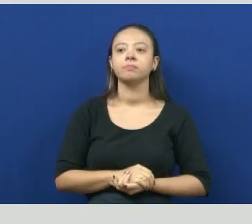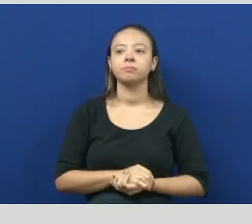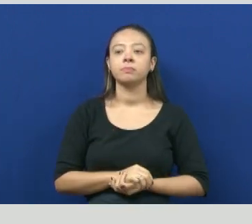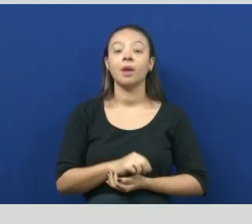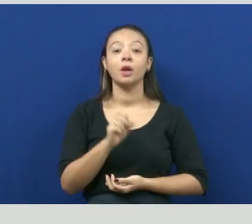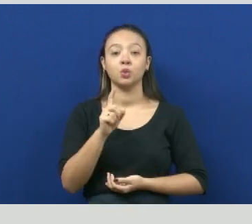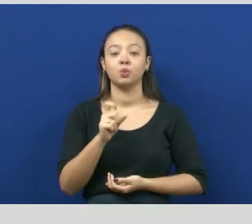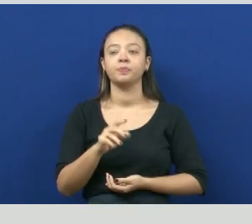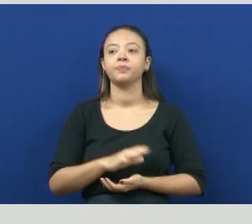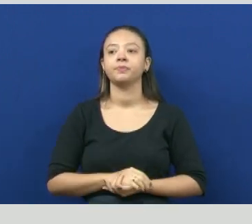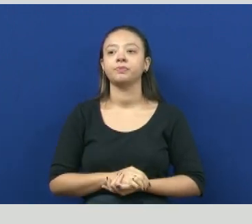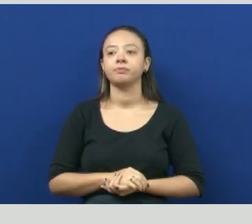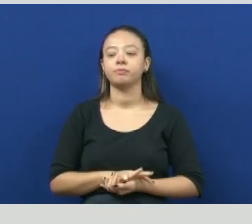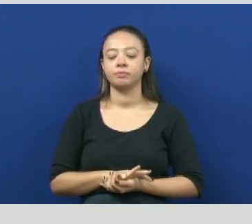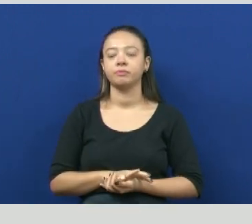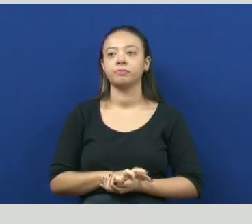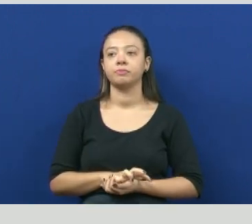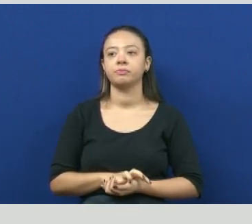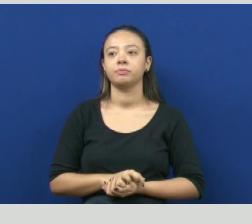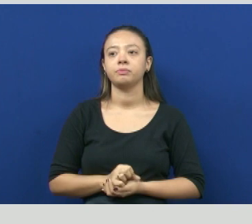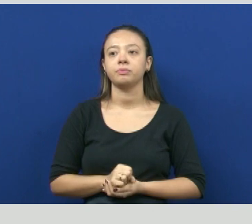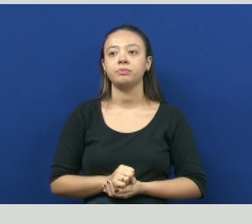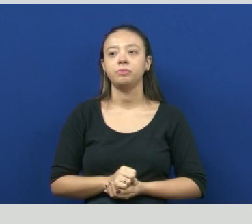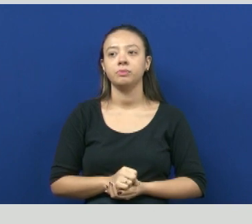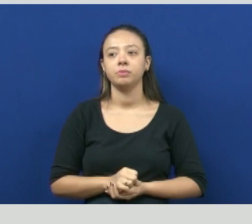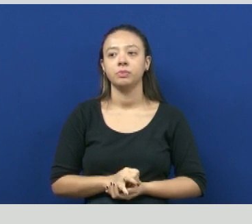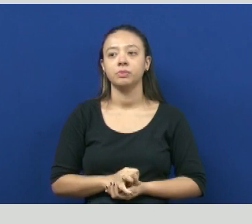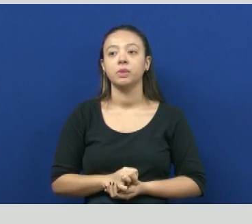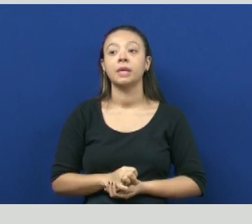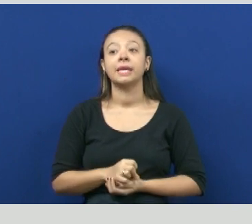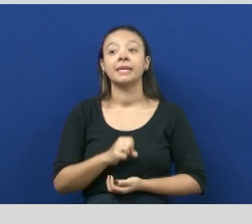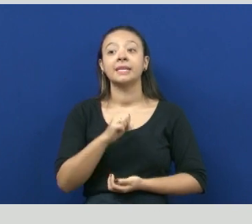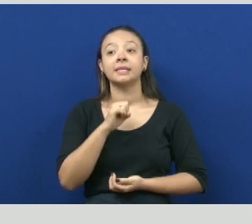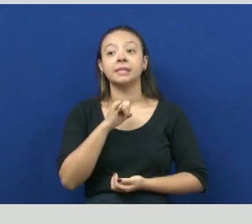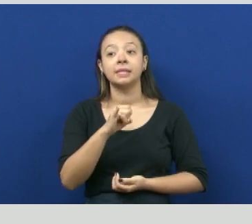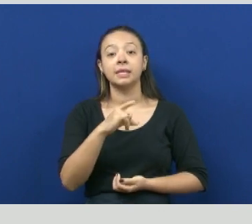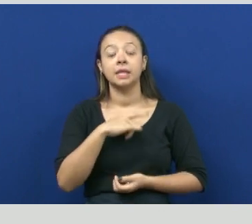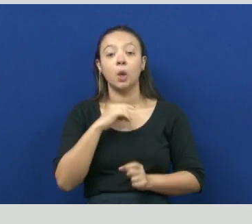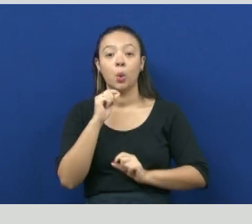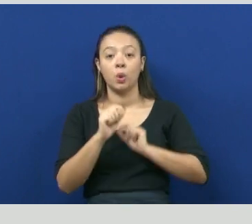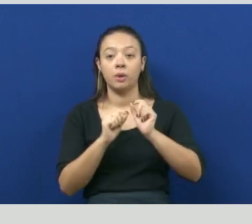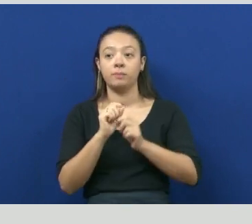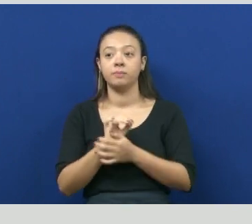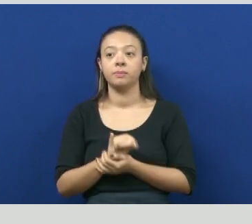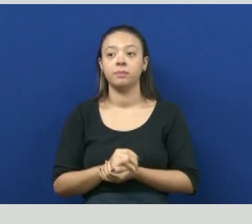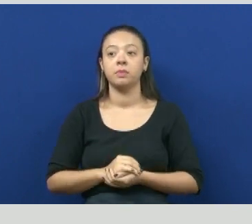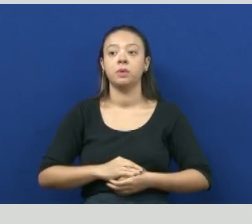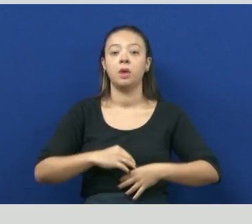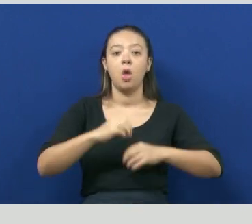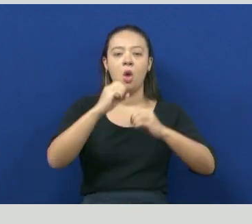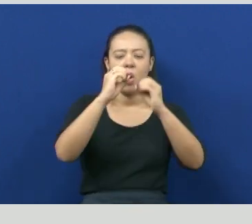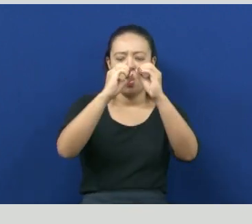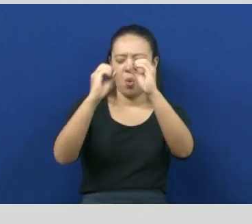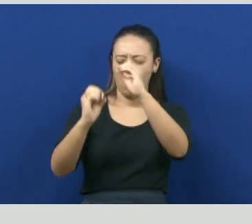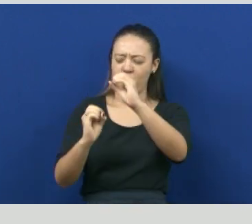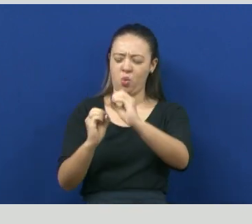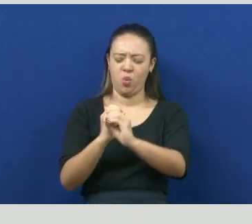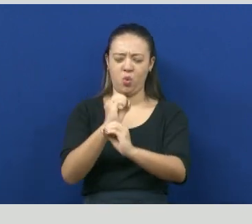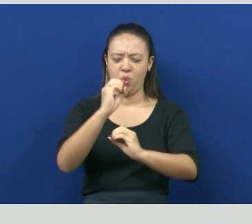Quando elas se formam em forma de cacho, nós as chamamos de estafilococos.